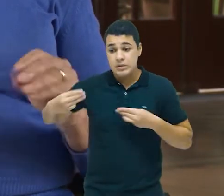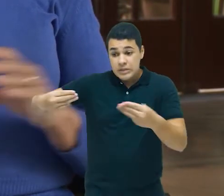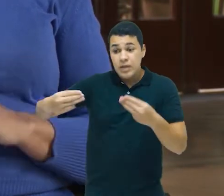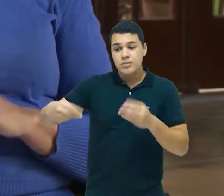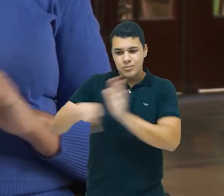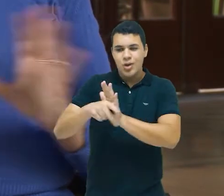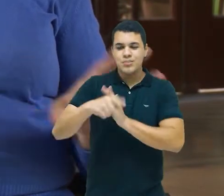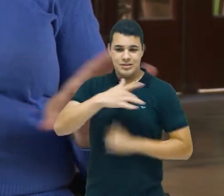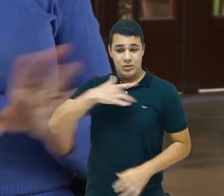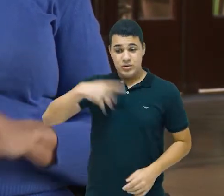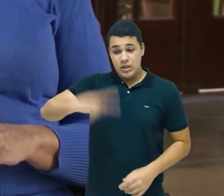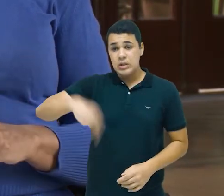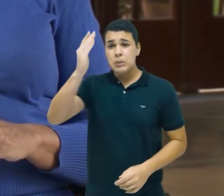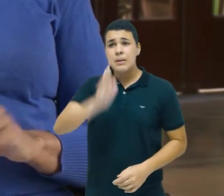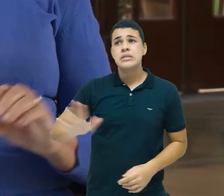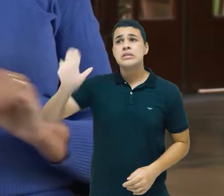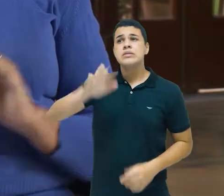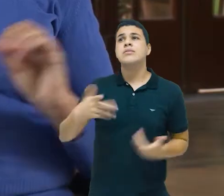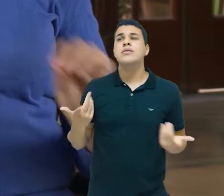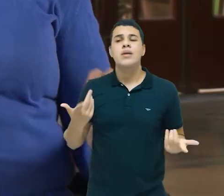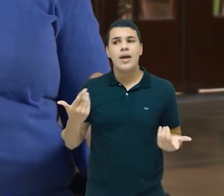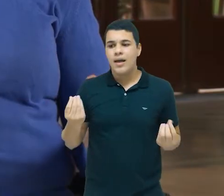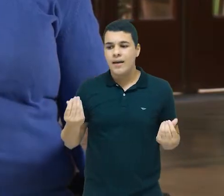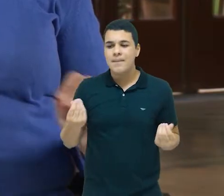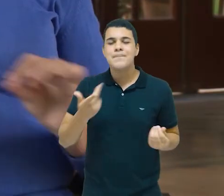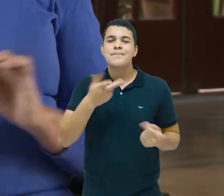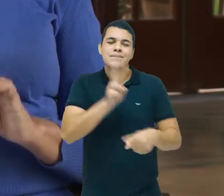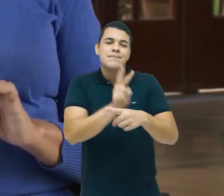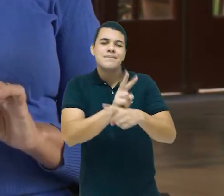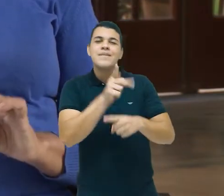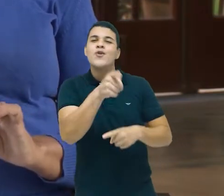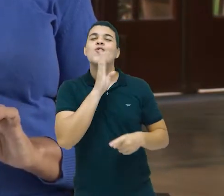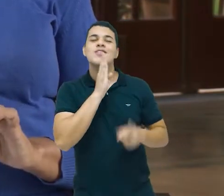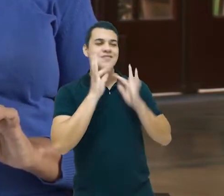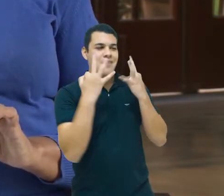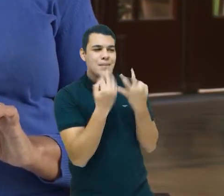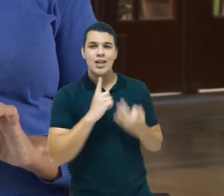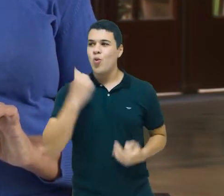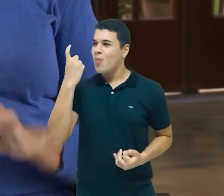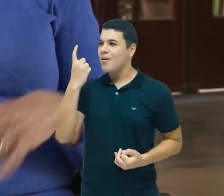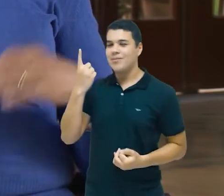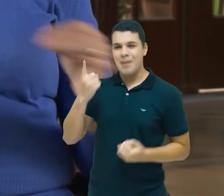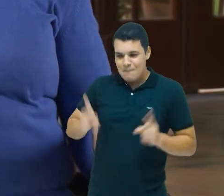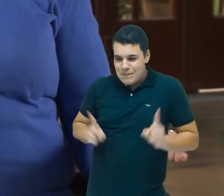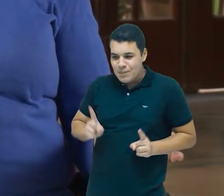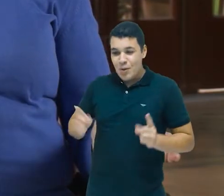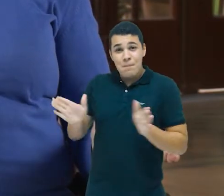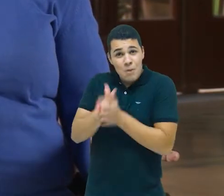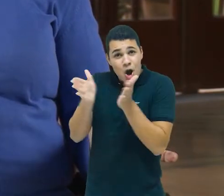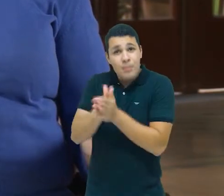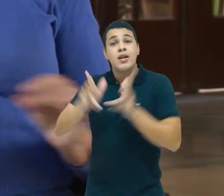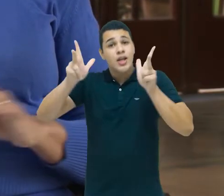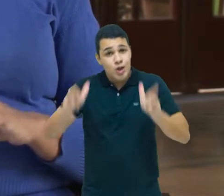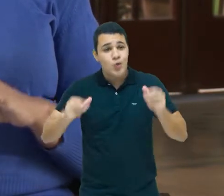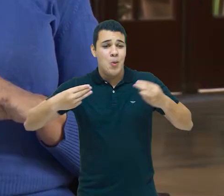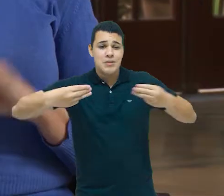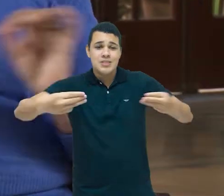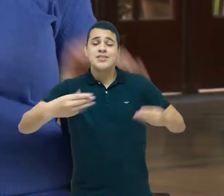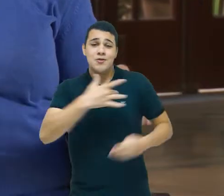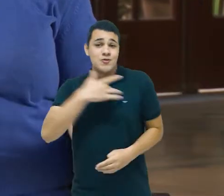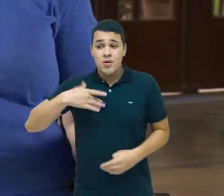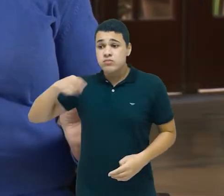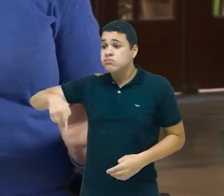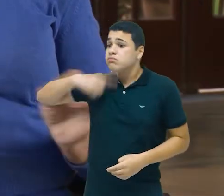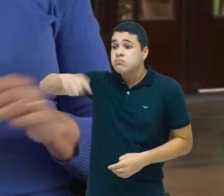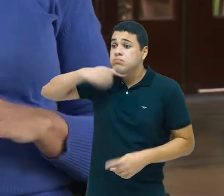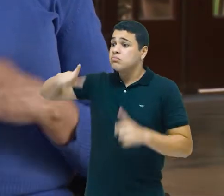ele era alguma coisa assim, um primo pobre. Na realidade, frente à medicina previdenciária, o Ministério da Saúde não tinha